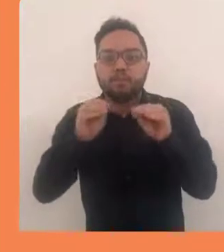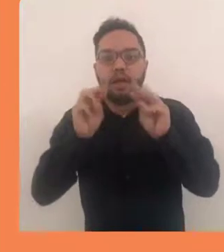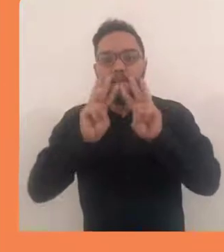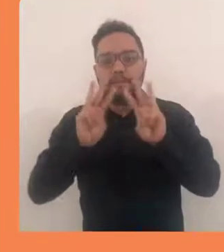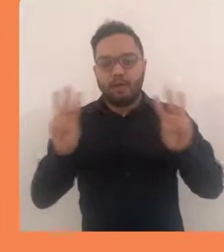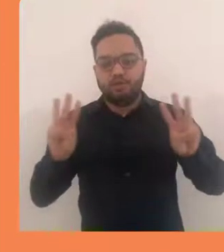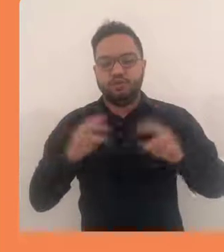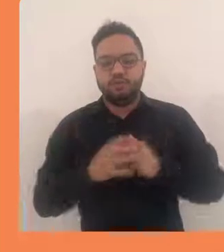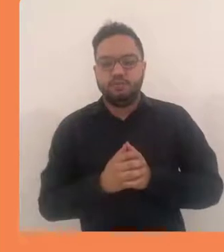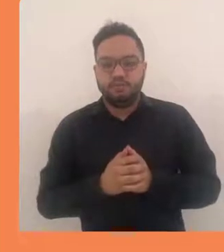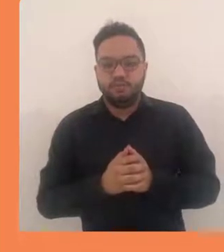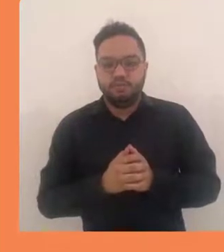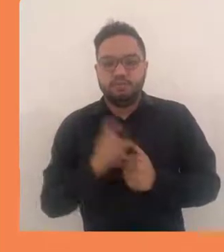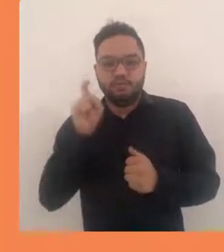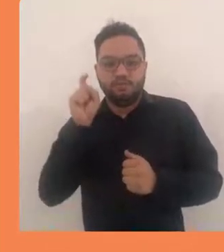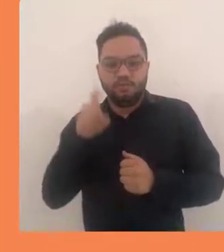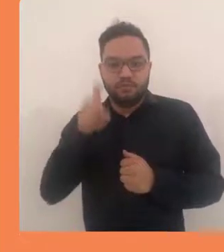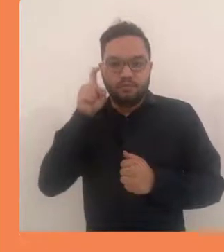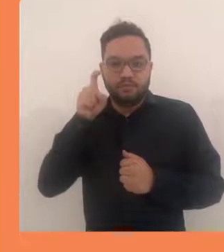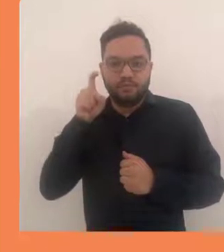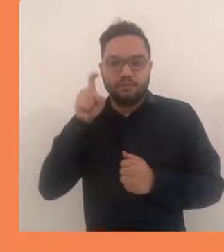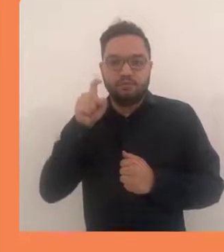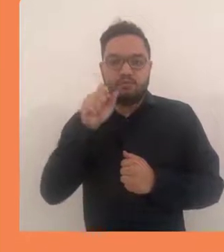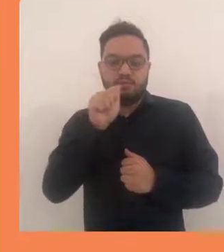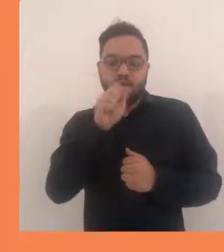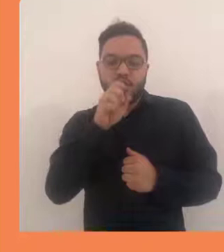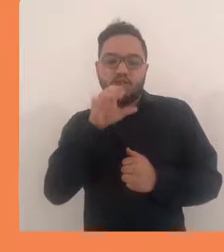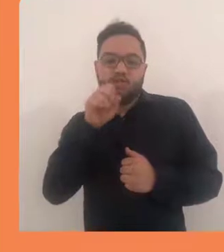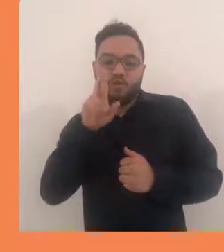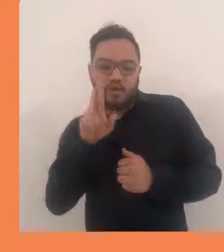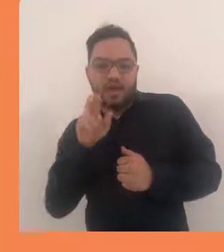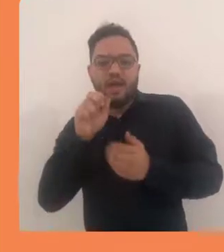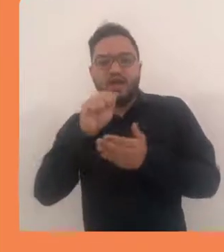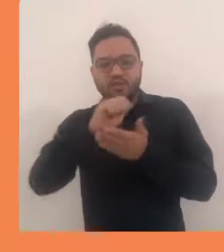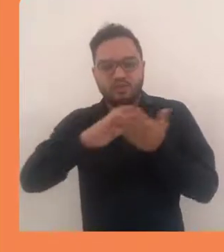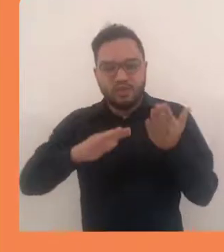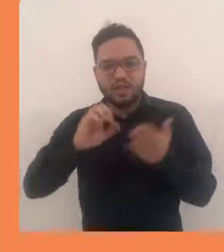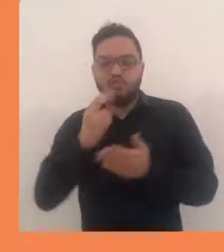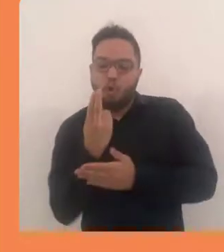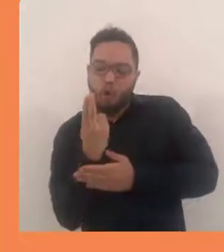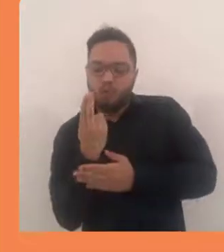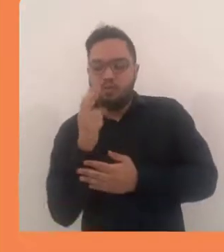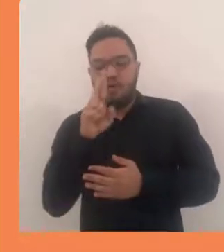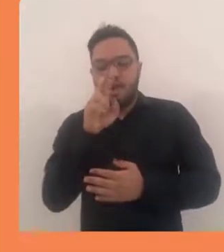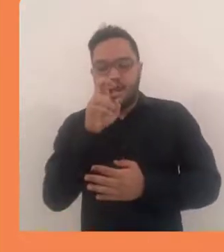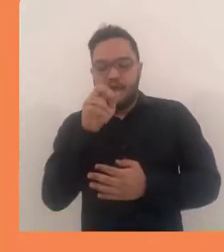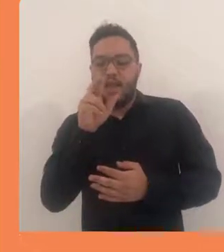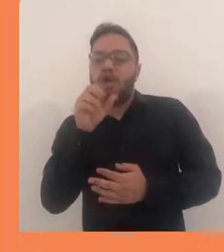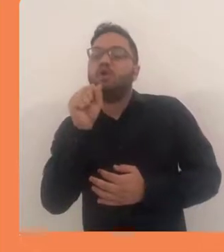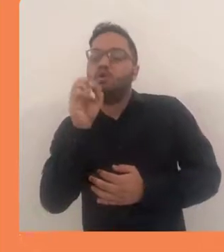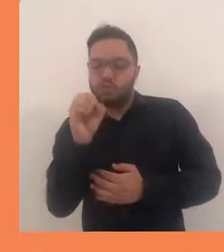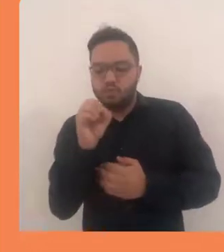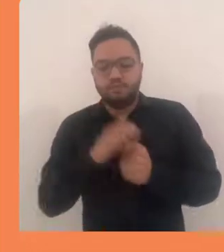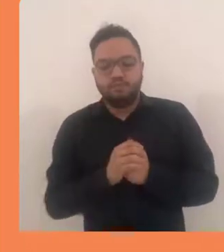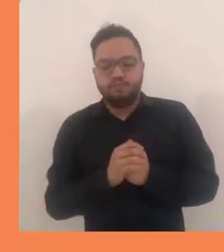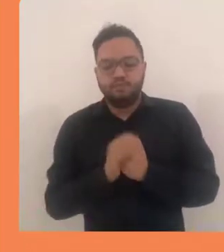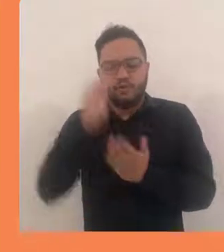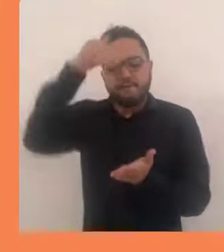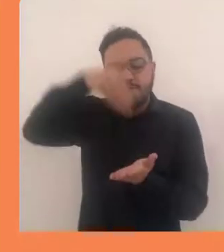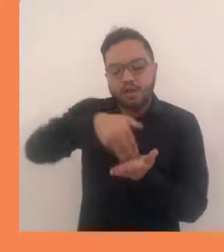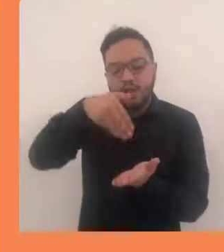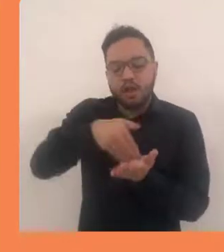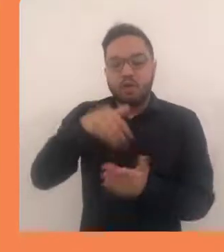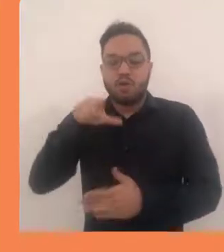Após ativarmos a edição, selecionamos o tópico que queremos incluir a página. Clicamos em adicionar uma